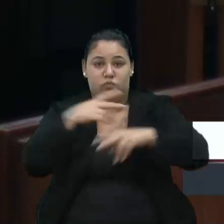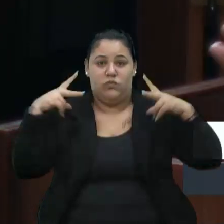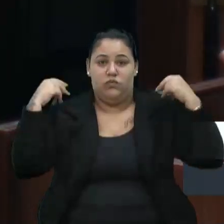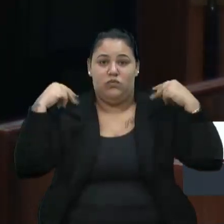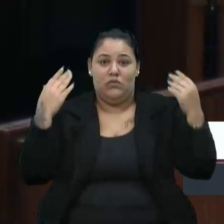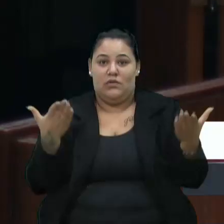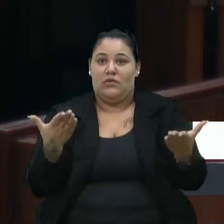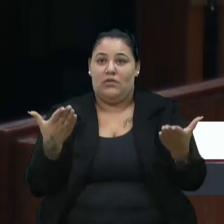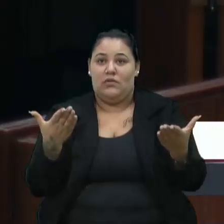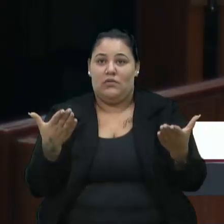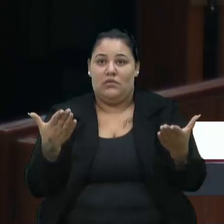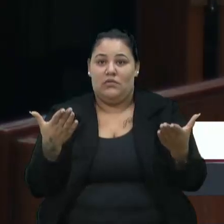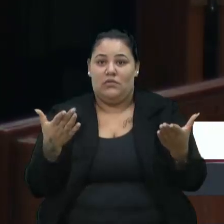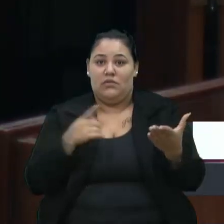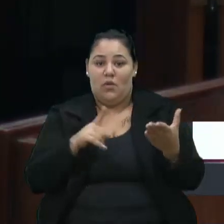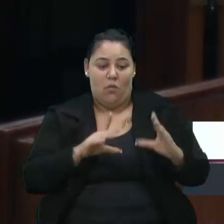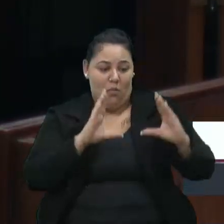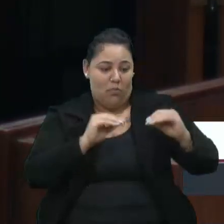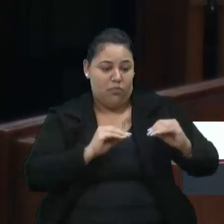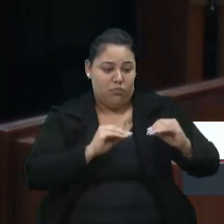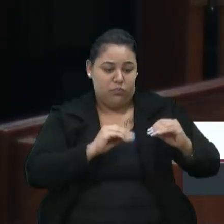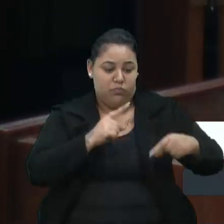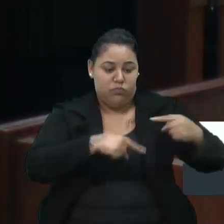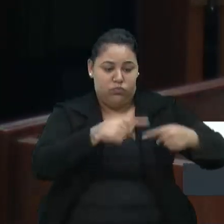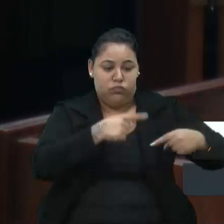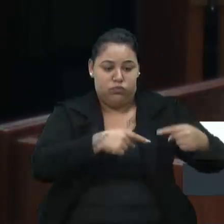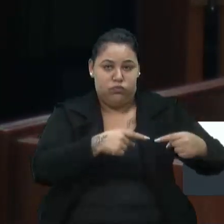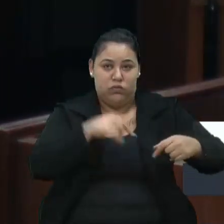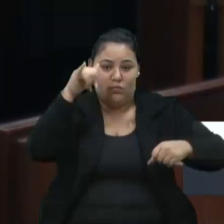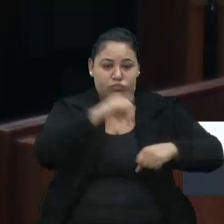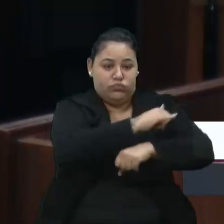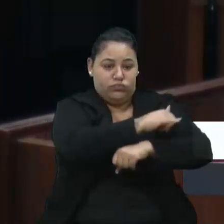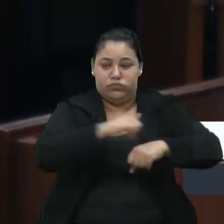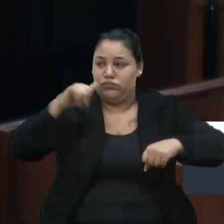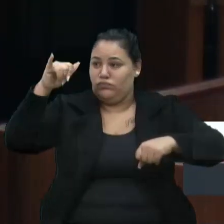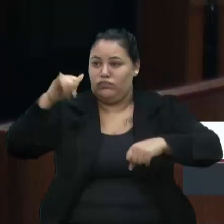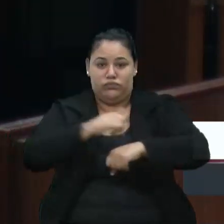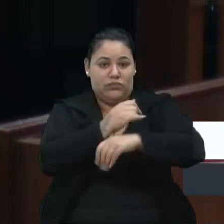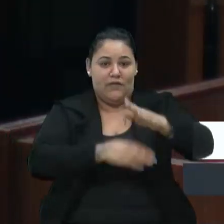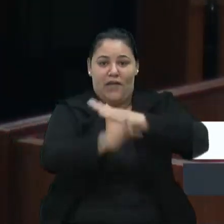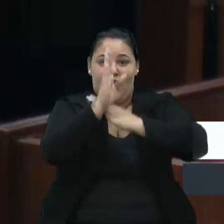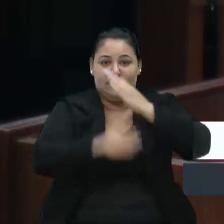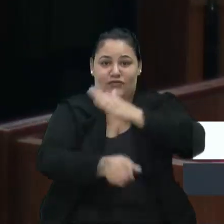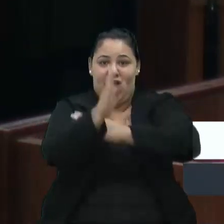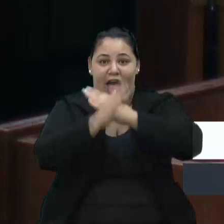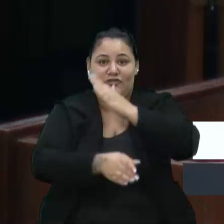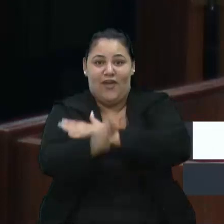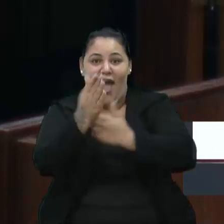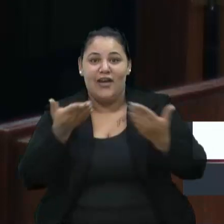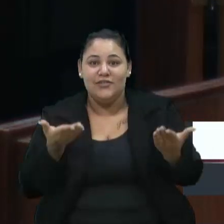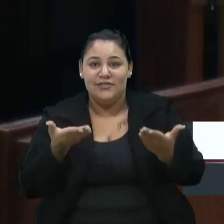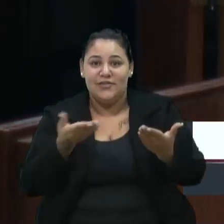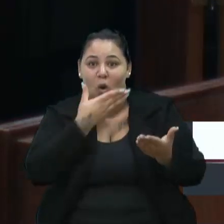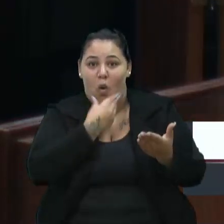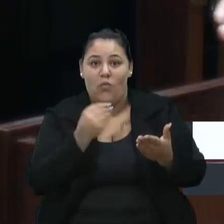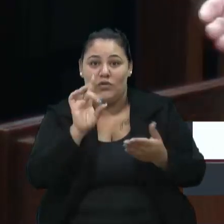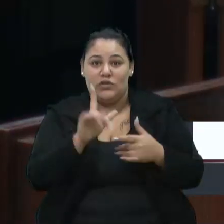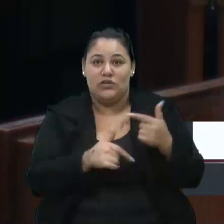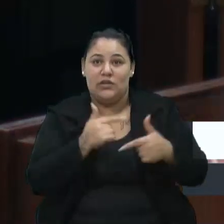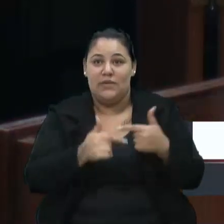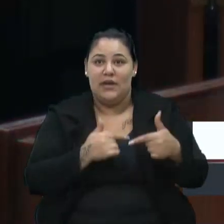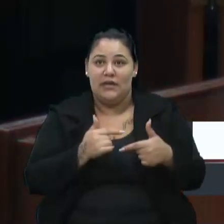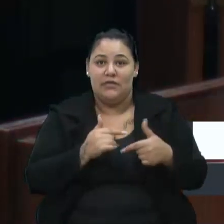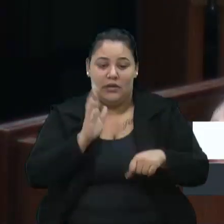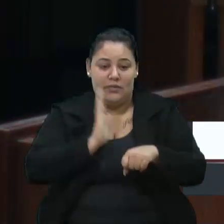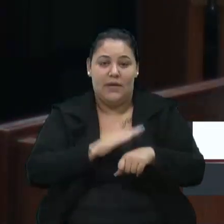de esfriar as turbina. Ele vai para frente, ele vai para trás, ele vai para um lado, vai para o outro, e aí o homem só trabalha. O que mais trabalha